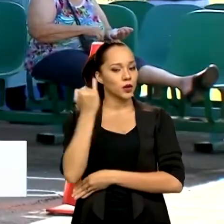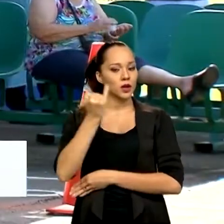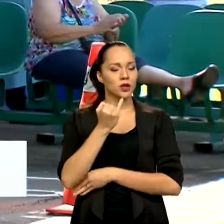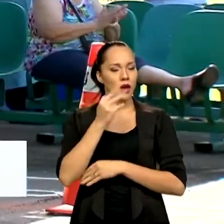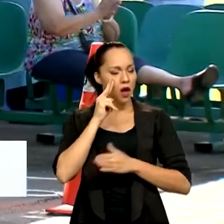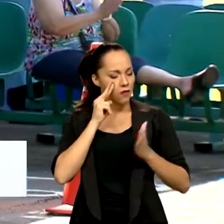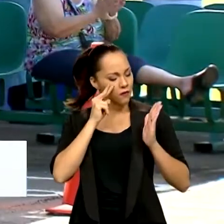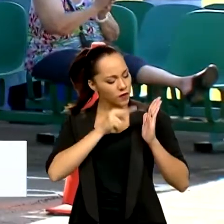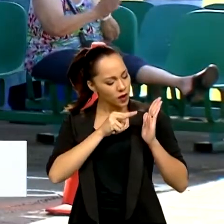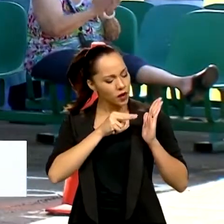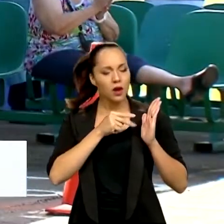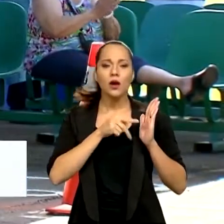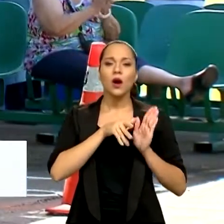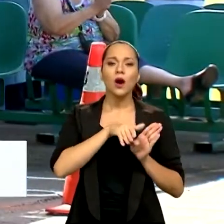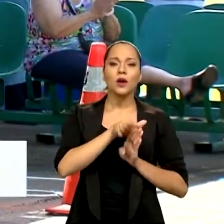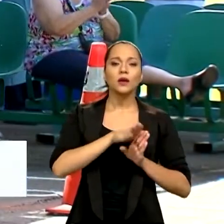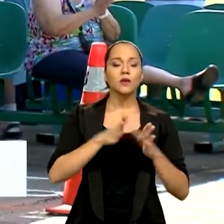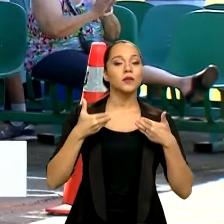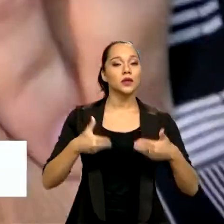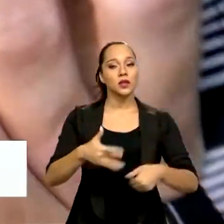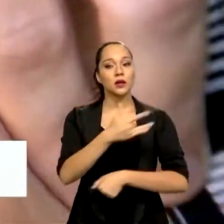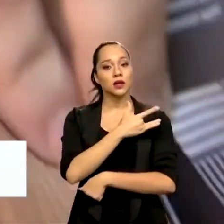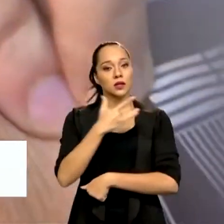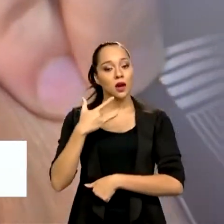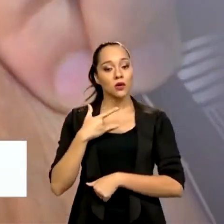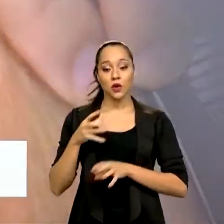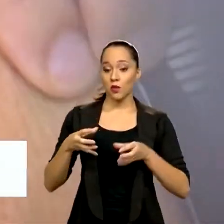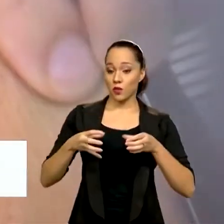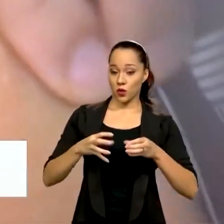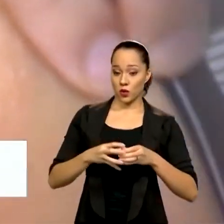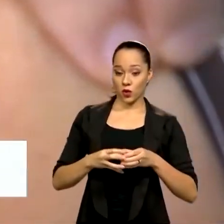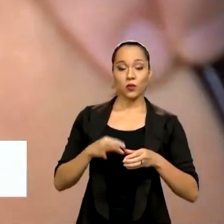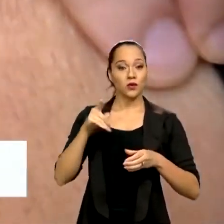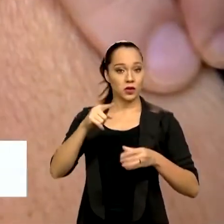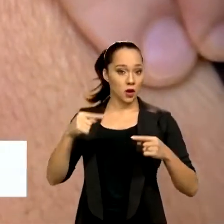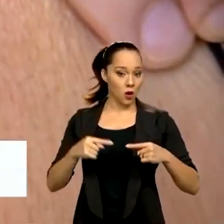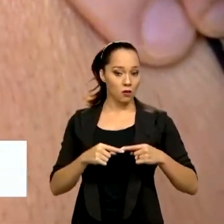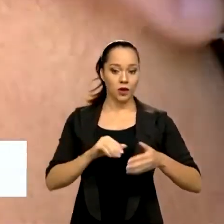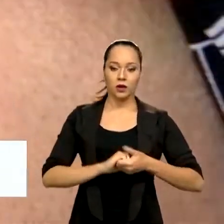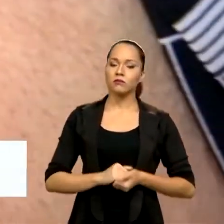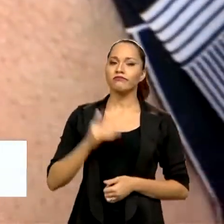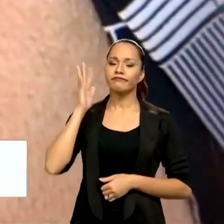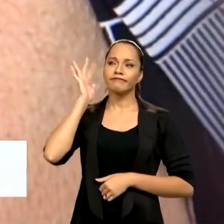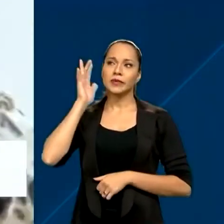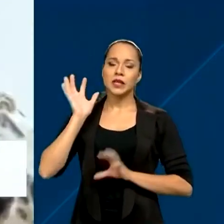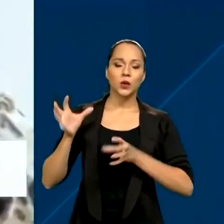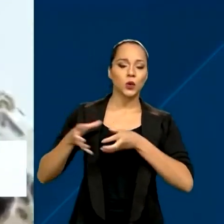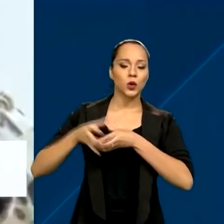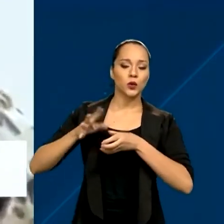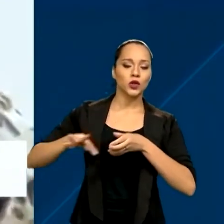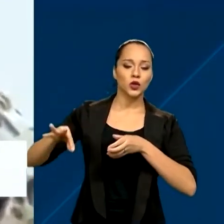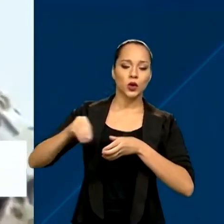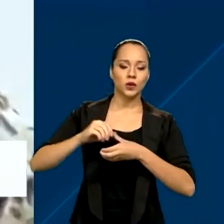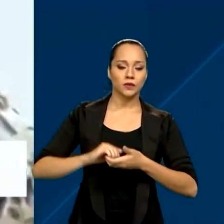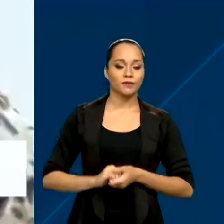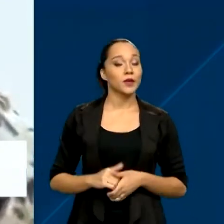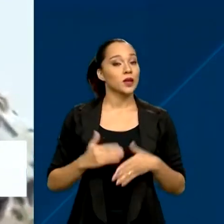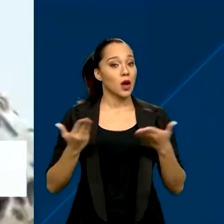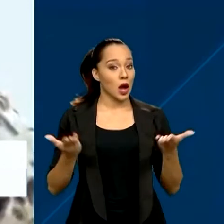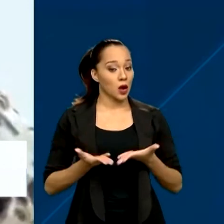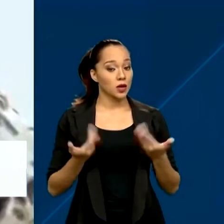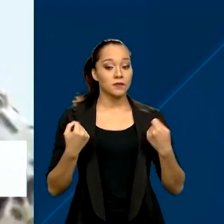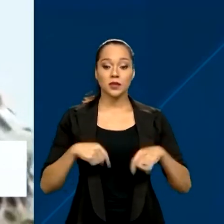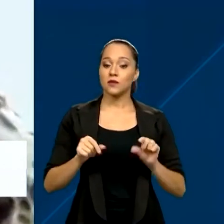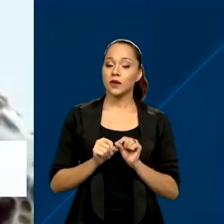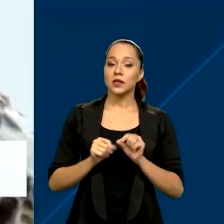observar as orientações do Ministério da Saúde para o grupo em que você se encaixa e pensar no coletivo. Agora a gente tem que fazer